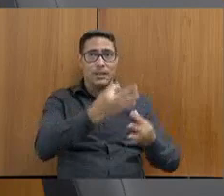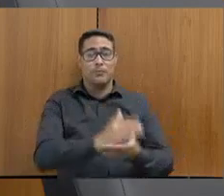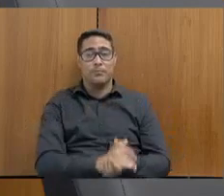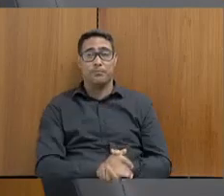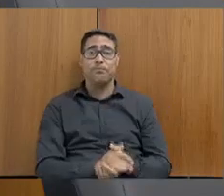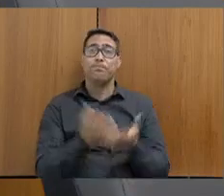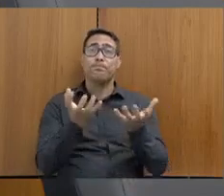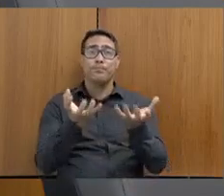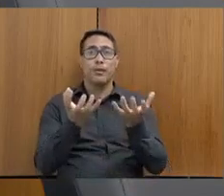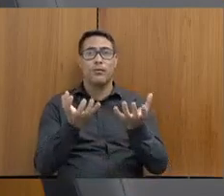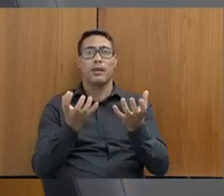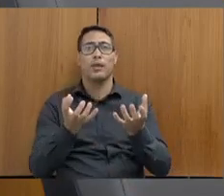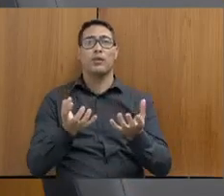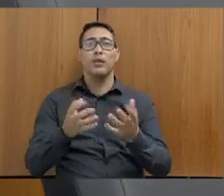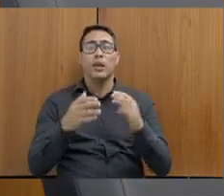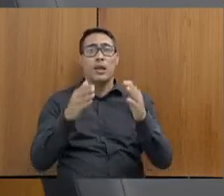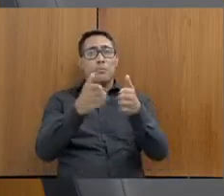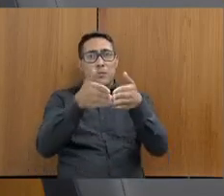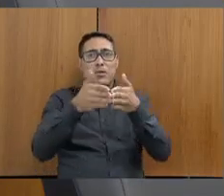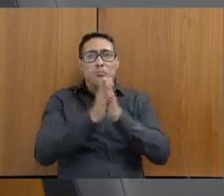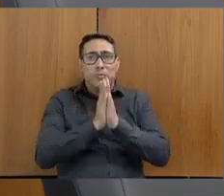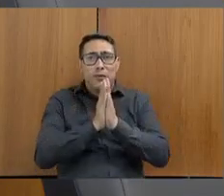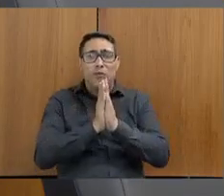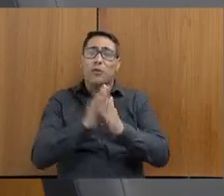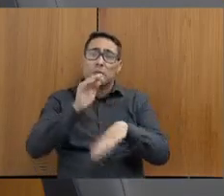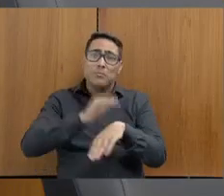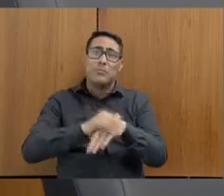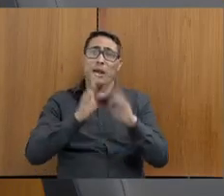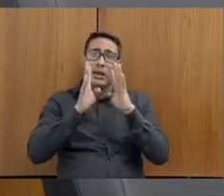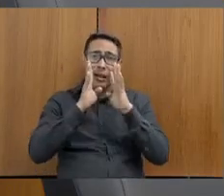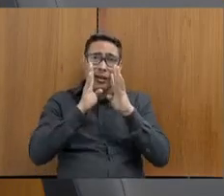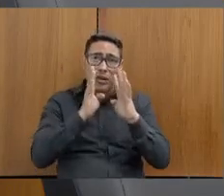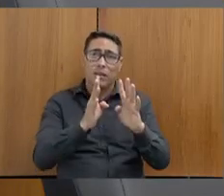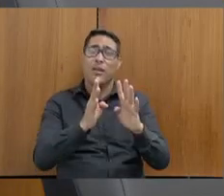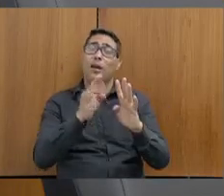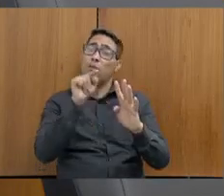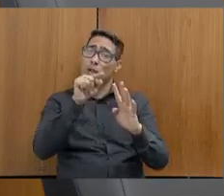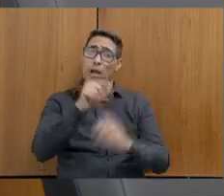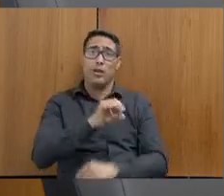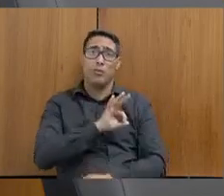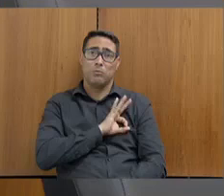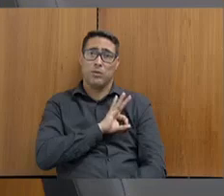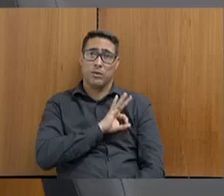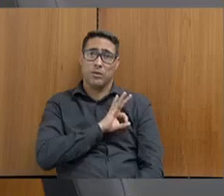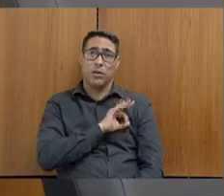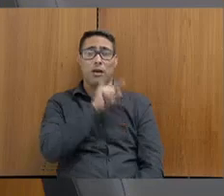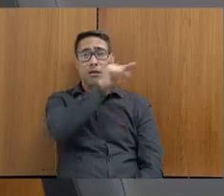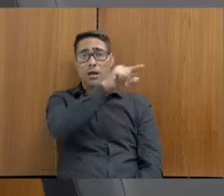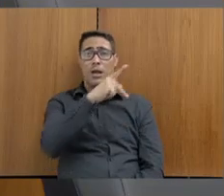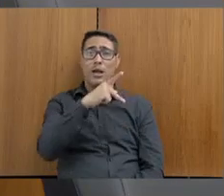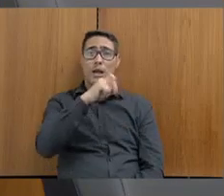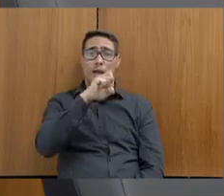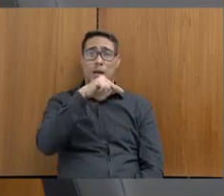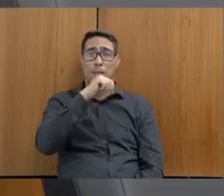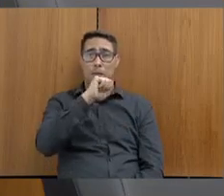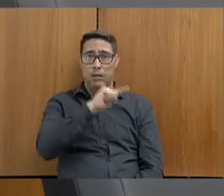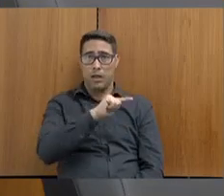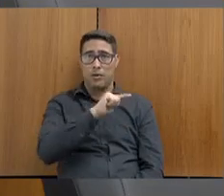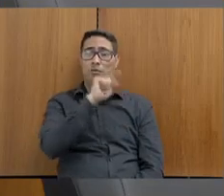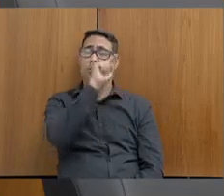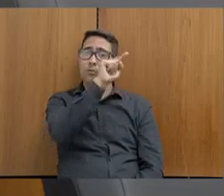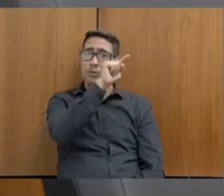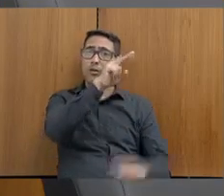solicitar mais atenção para esses policiais penais desse presídio, Jacir de Assis, que merece aqui o nosso total